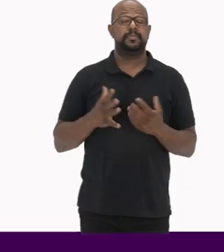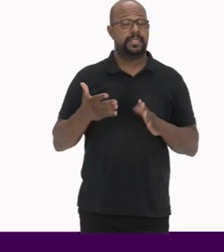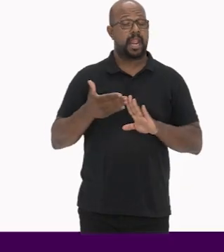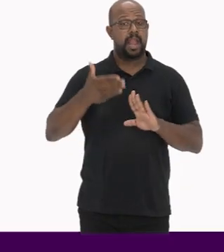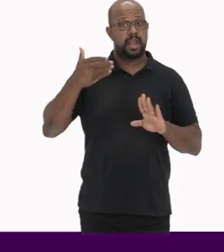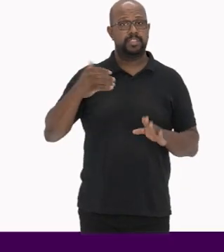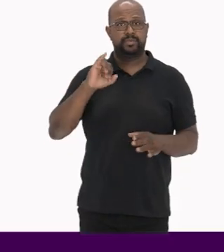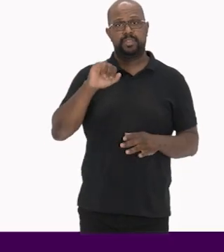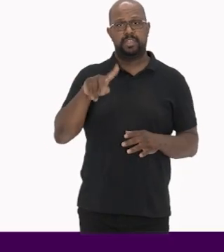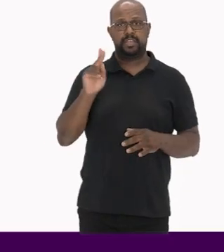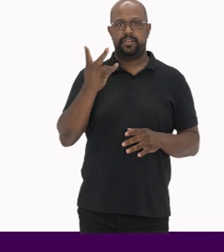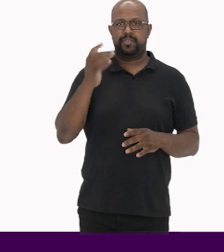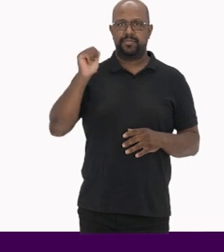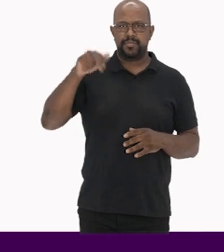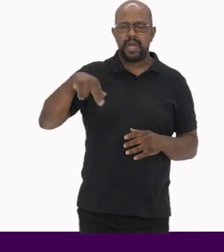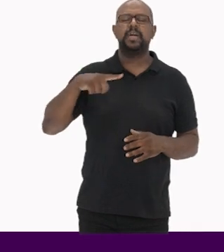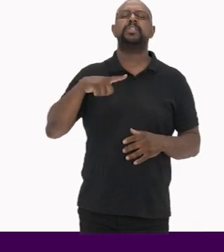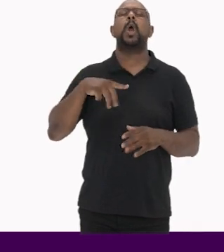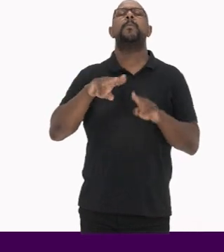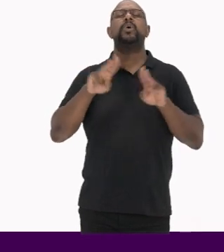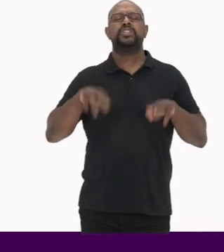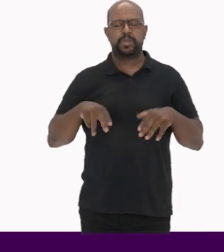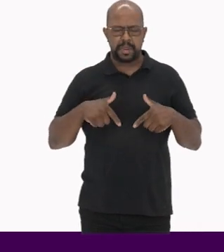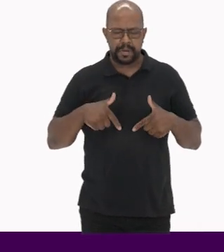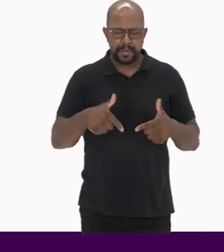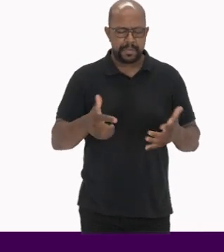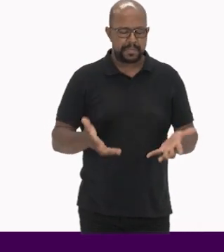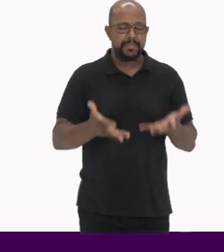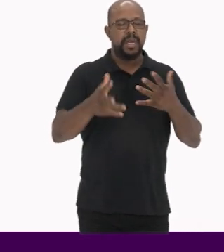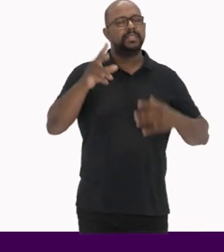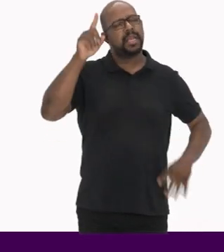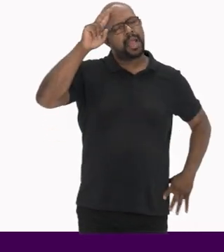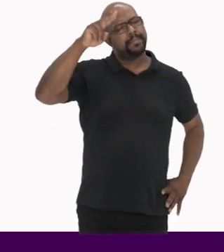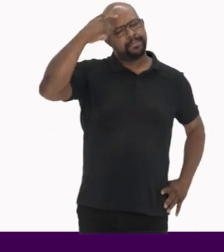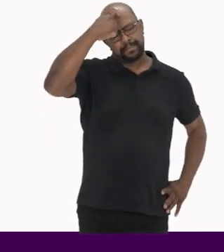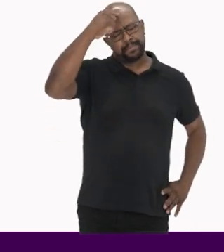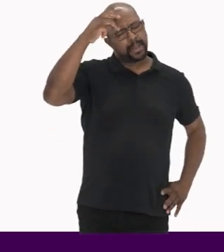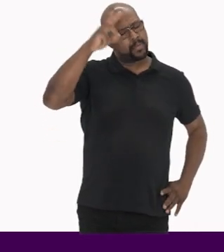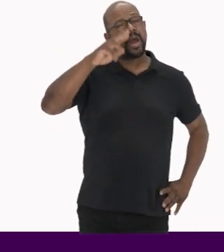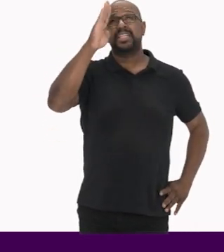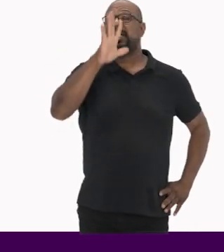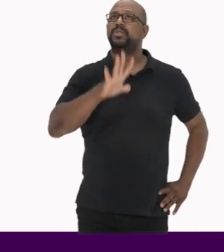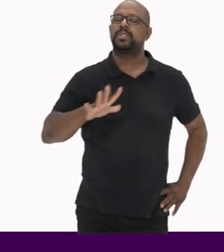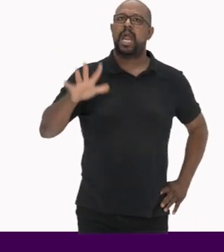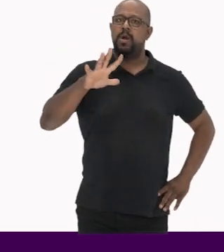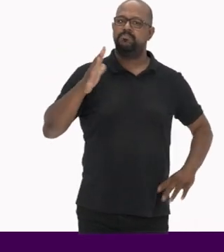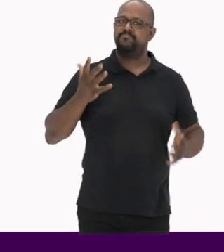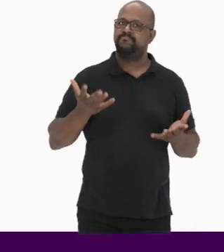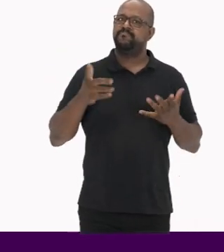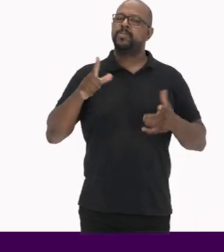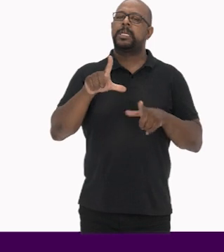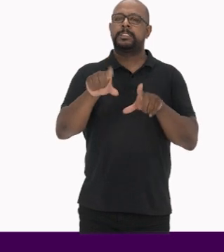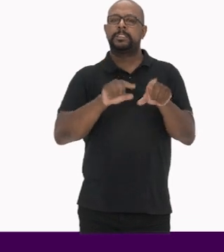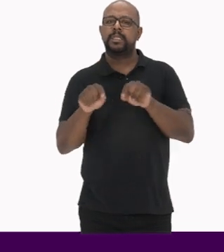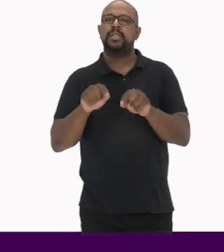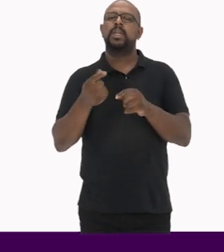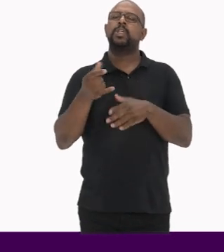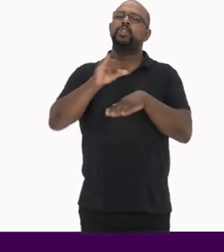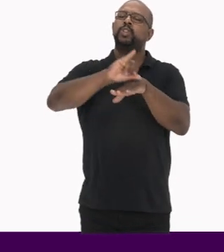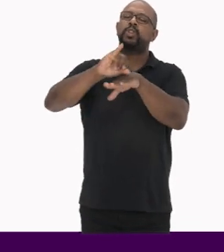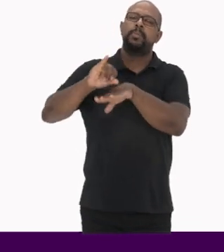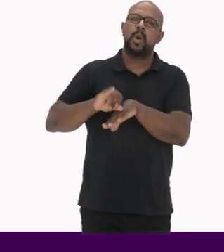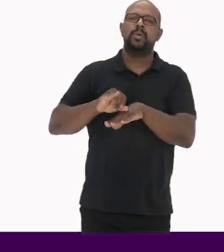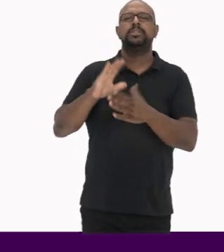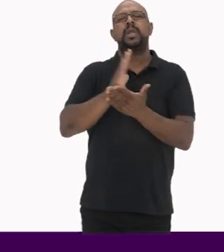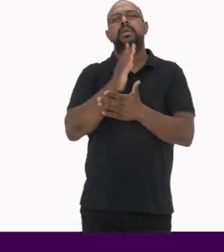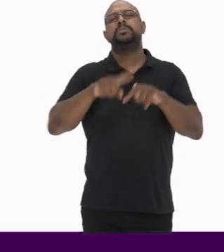Antes do IPHAN, os museus também atuaram na construção dessa memória nacional hegemônica Selecionando e expondo acervos